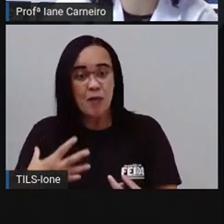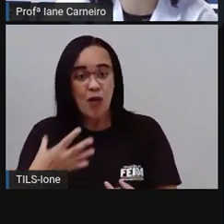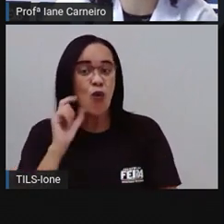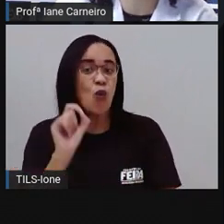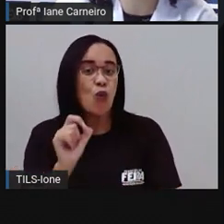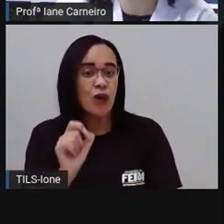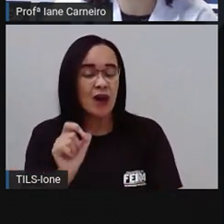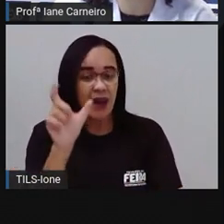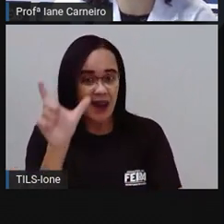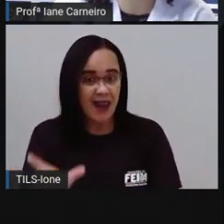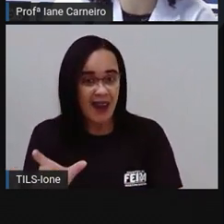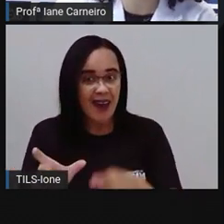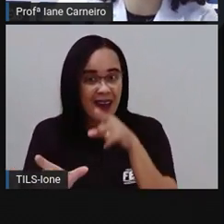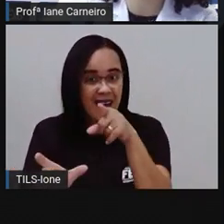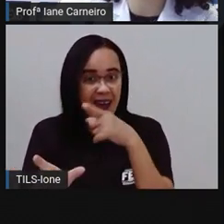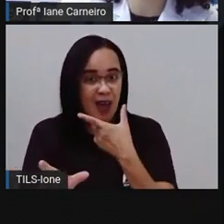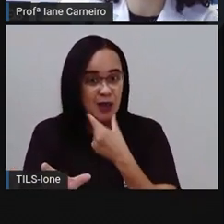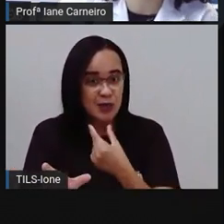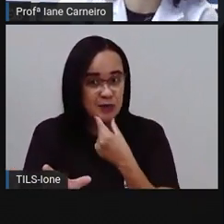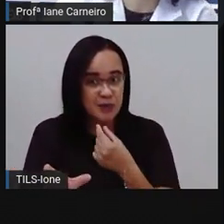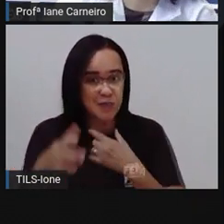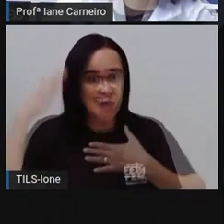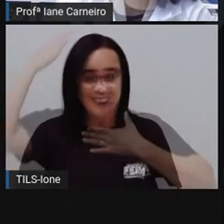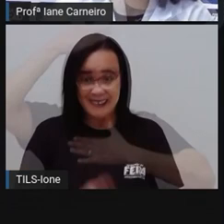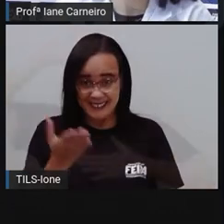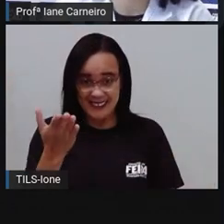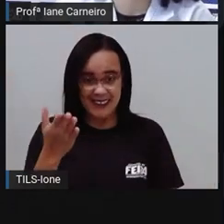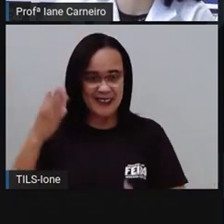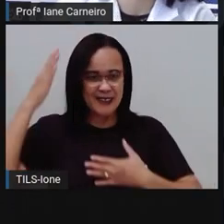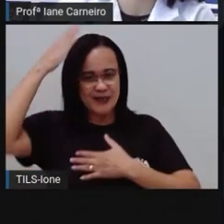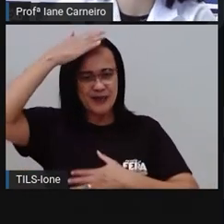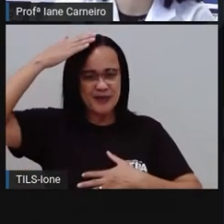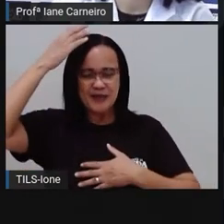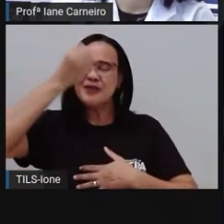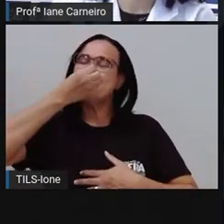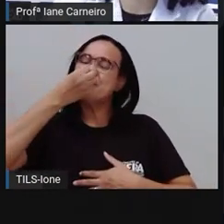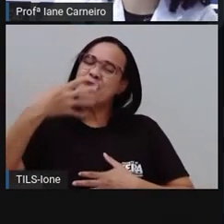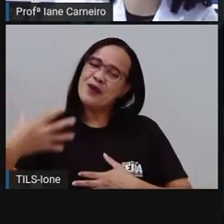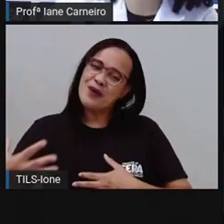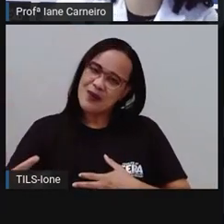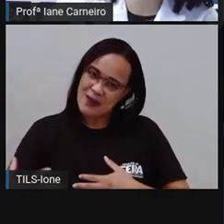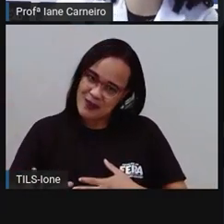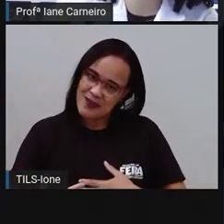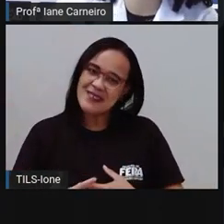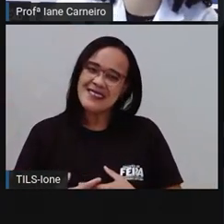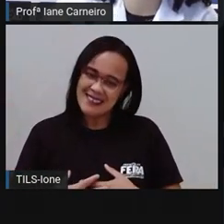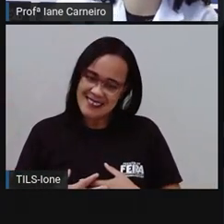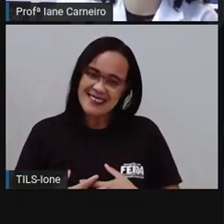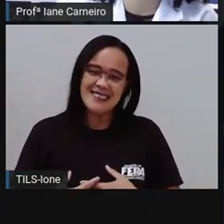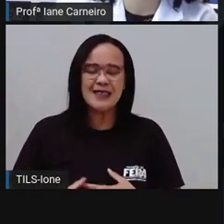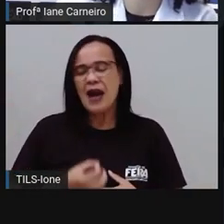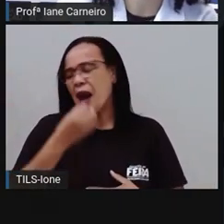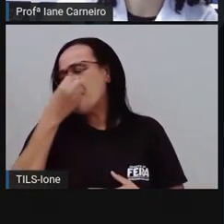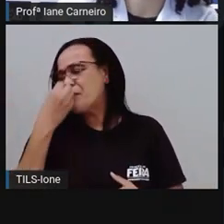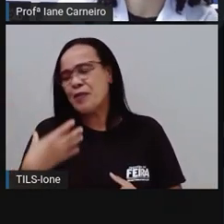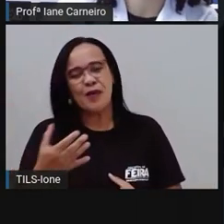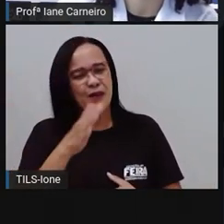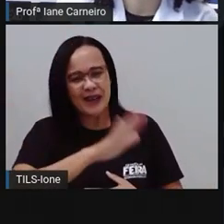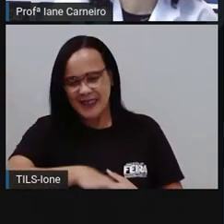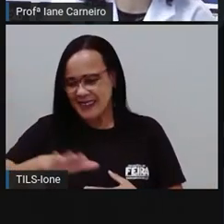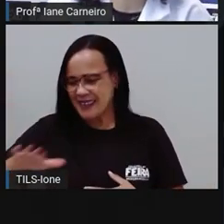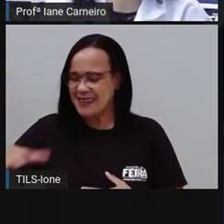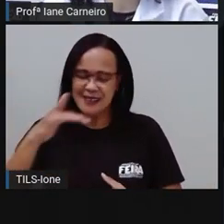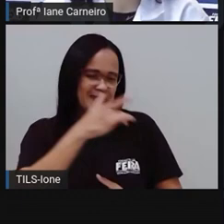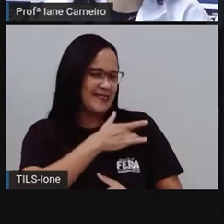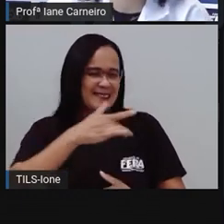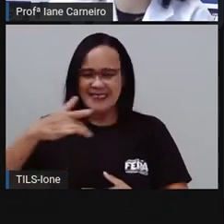para ficar limpinho e cheirosinho de novo. Então, ó. Ah, como é bom ser uma criança saudável.